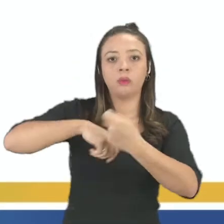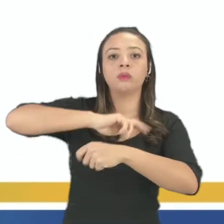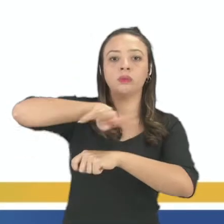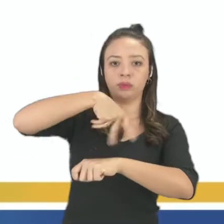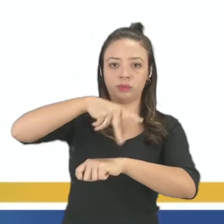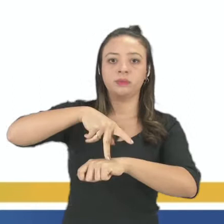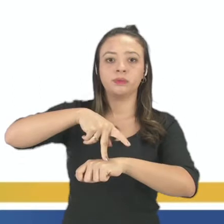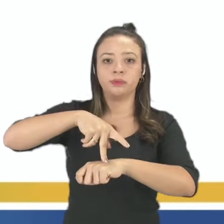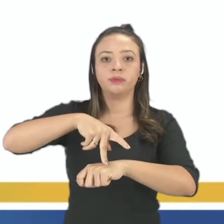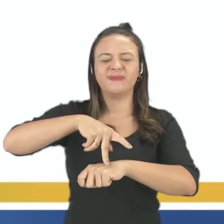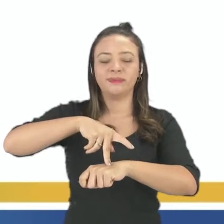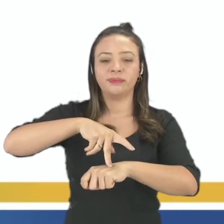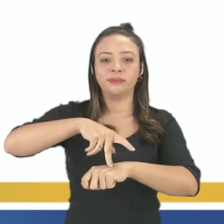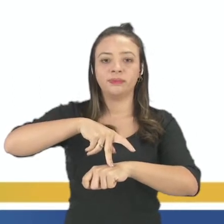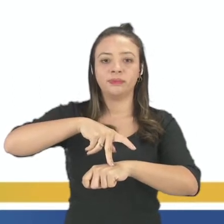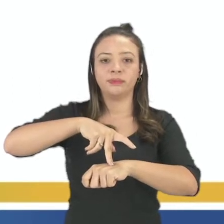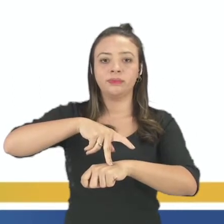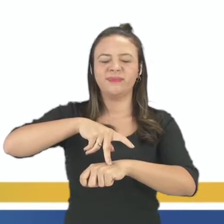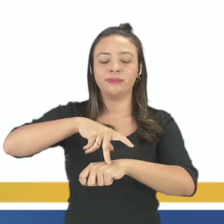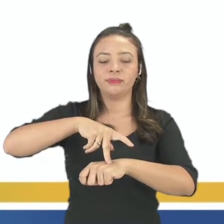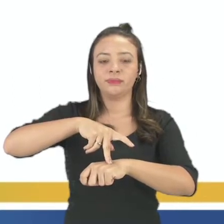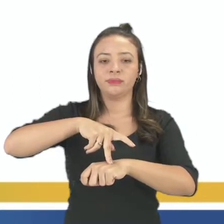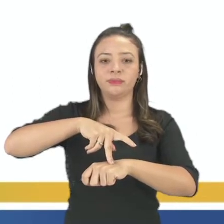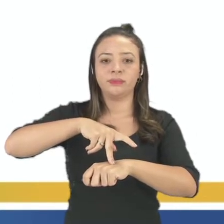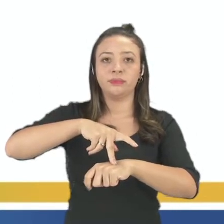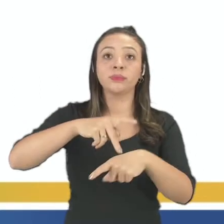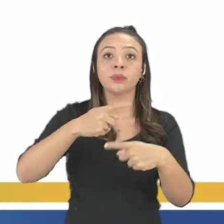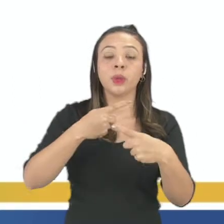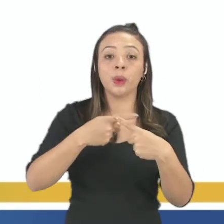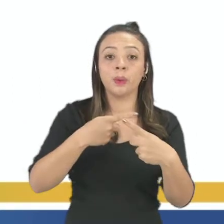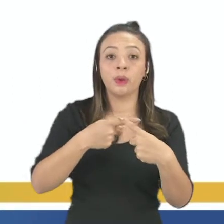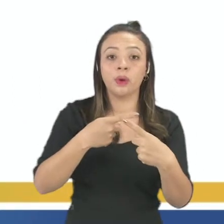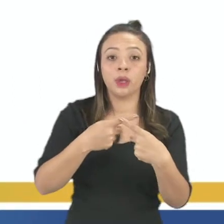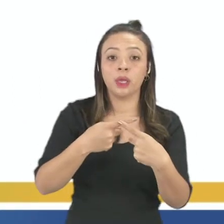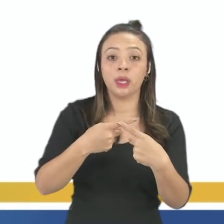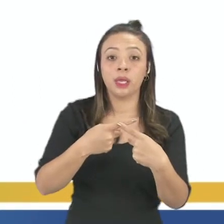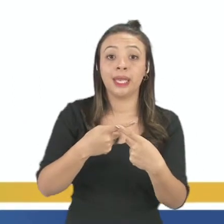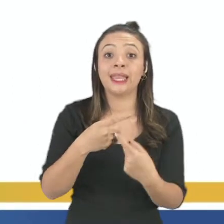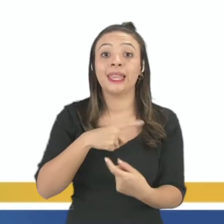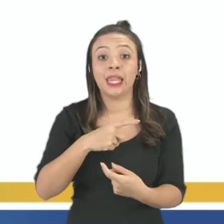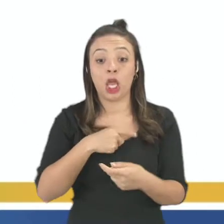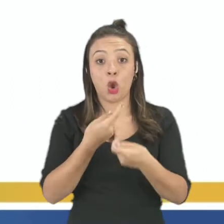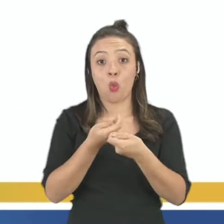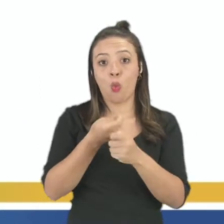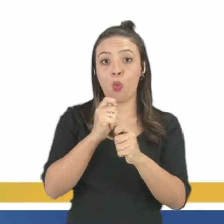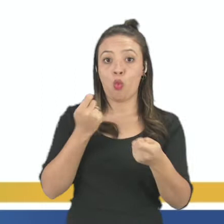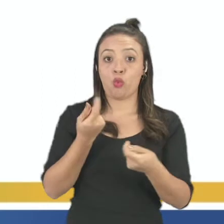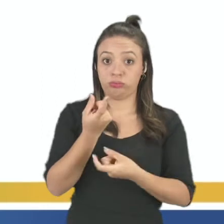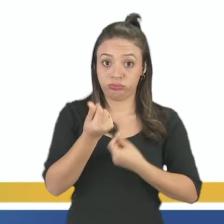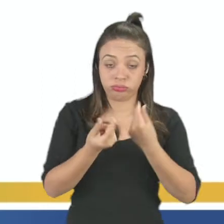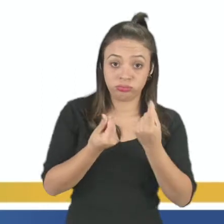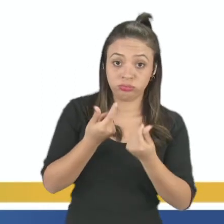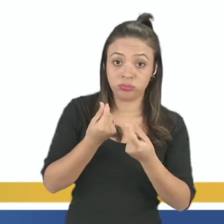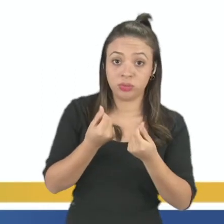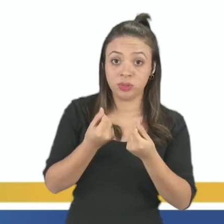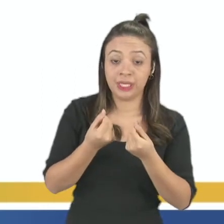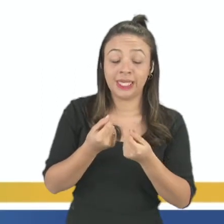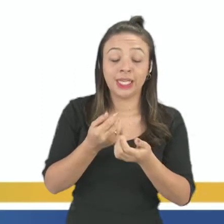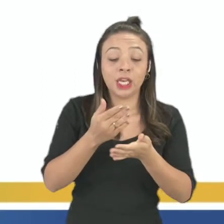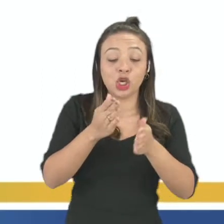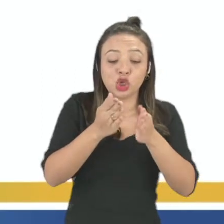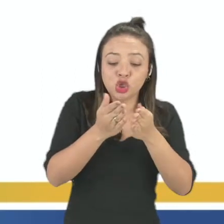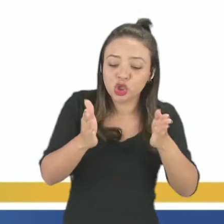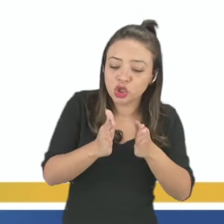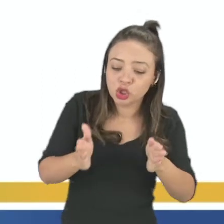esse valor que essas pessoas estão cometendo a biopirataria não está sendo repassado nem para o